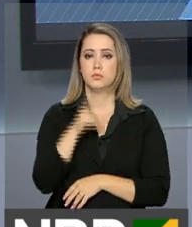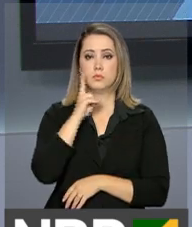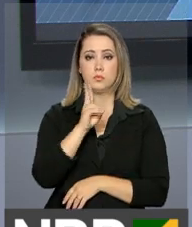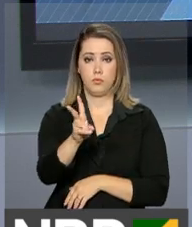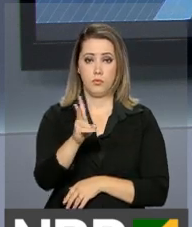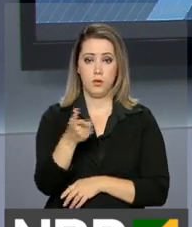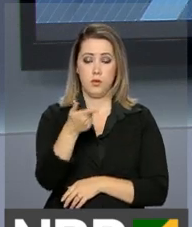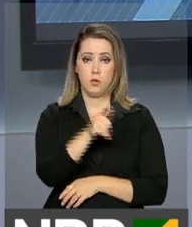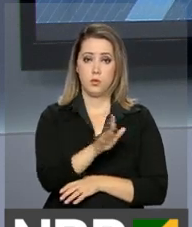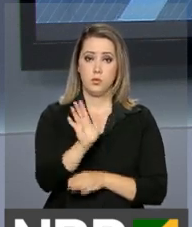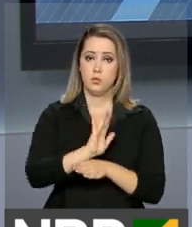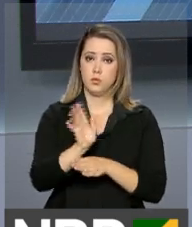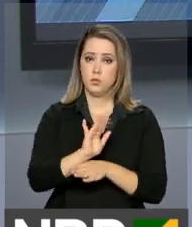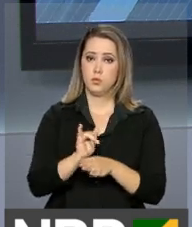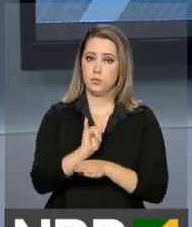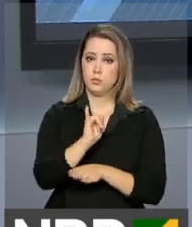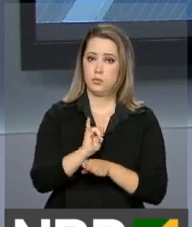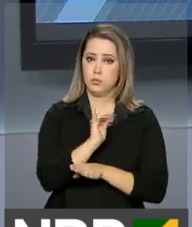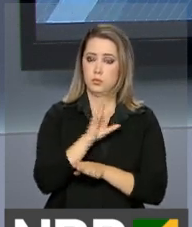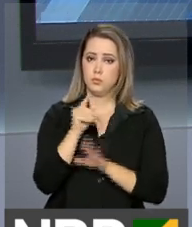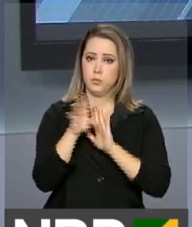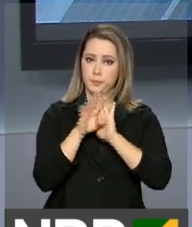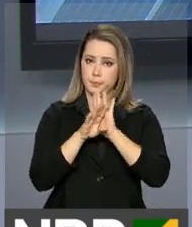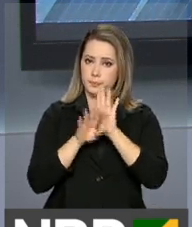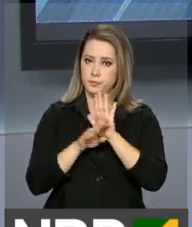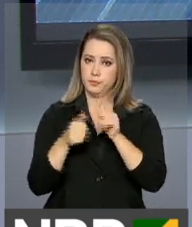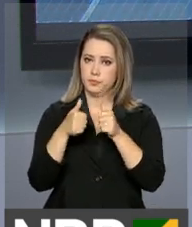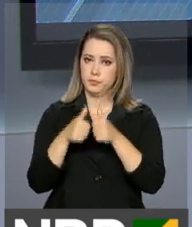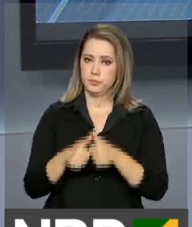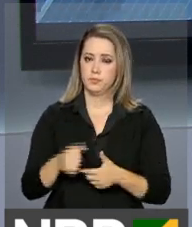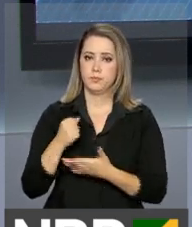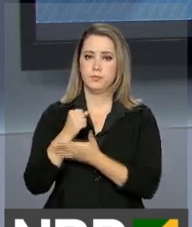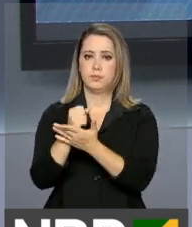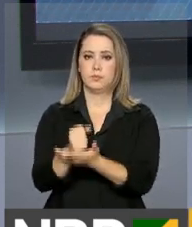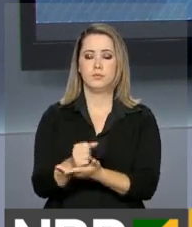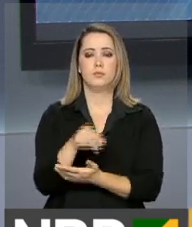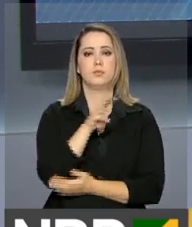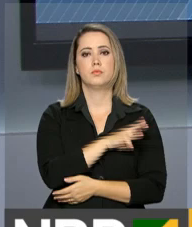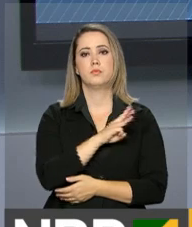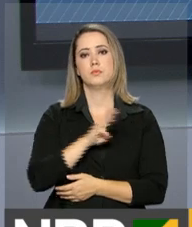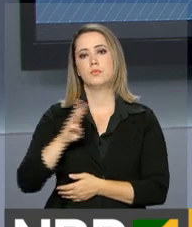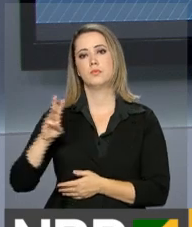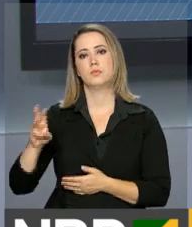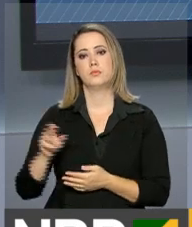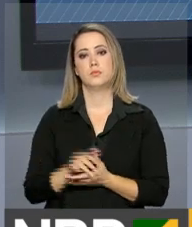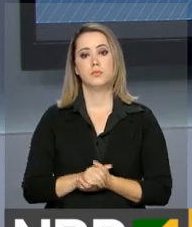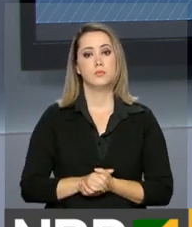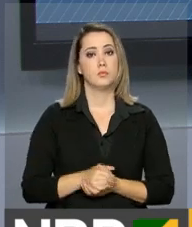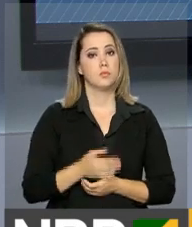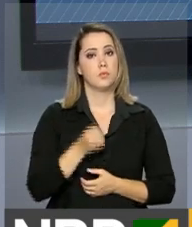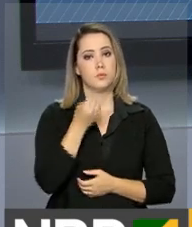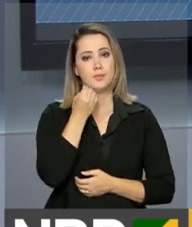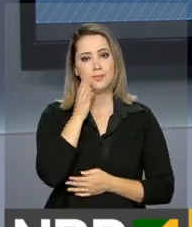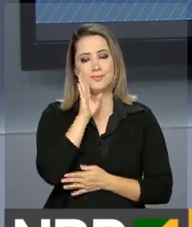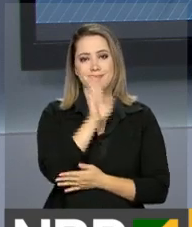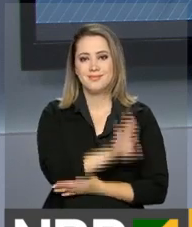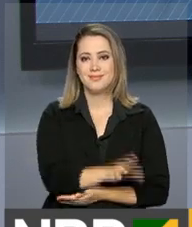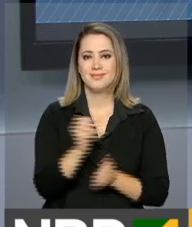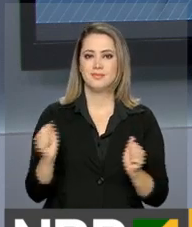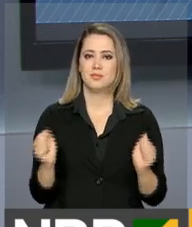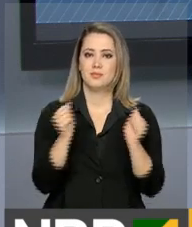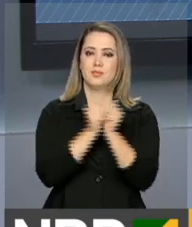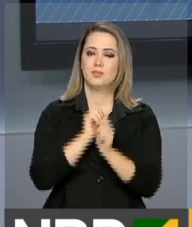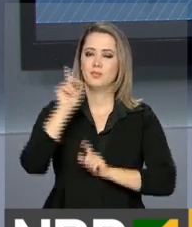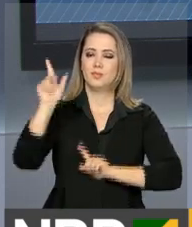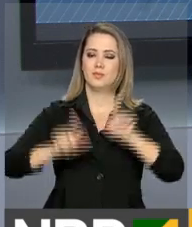Você pode rever as reportagens no YouTube. Toda a programação também está disponível em nossa página na internet. Uma ótima